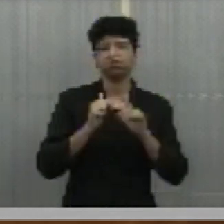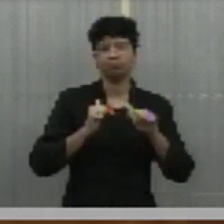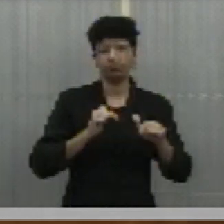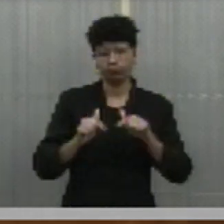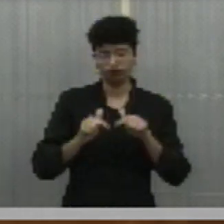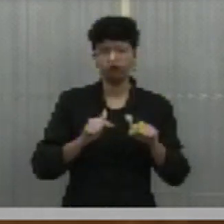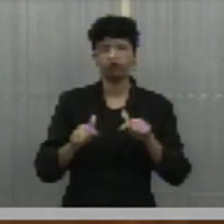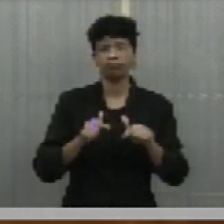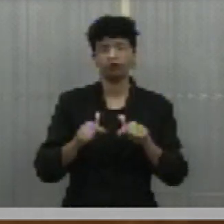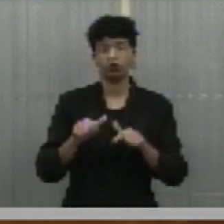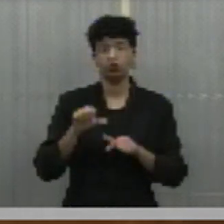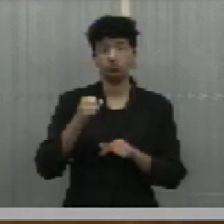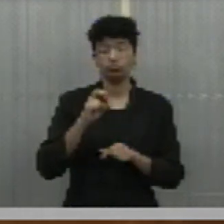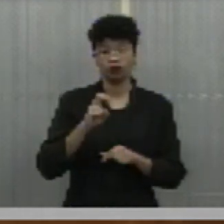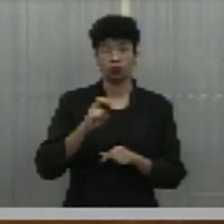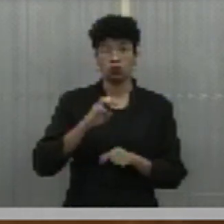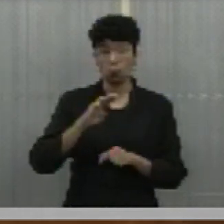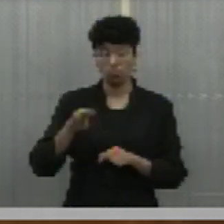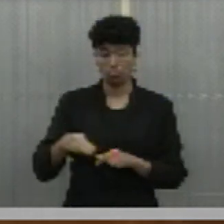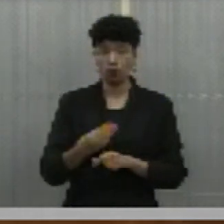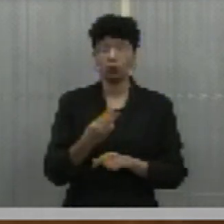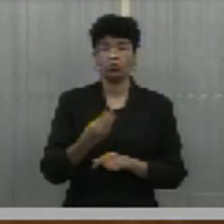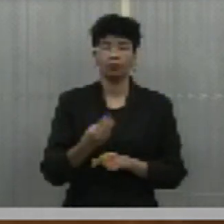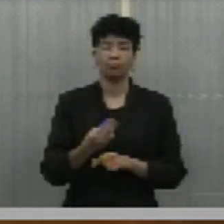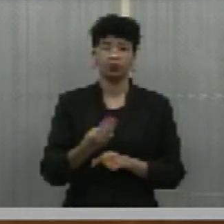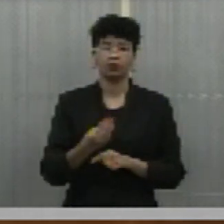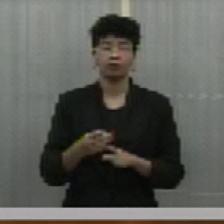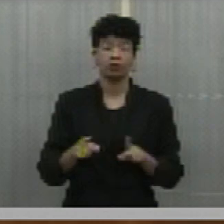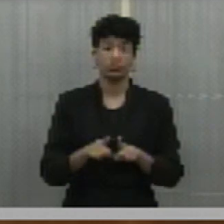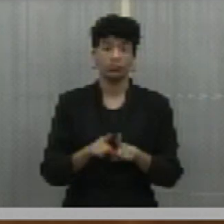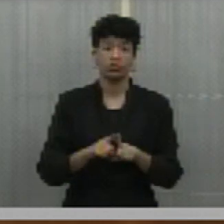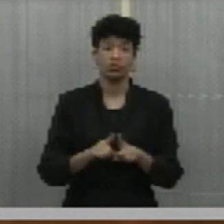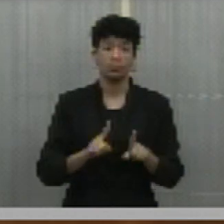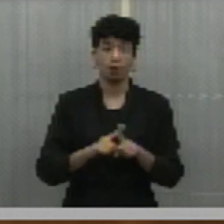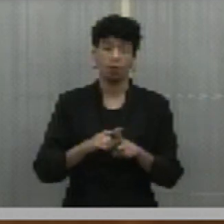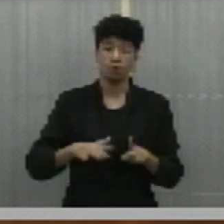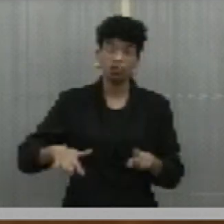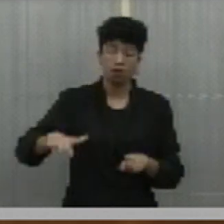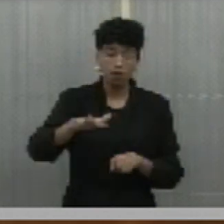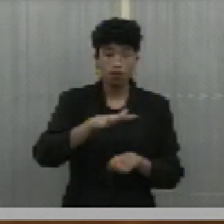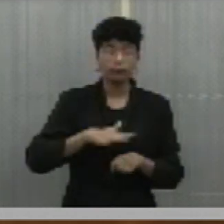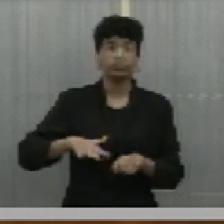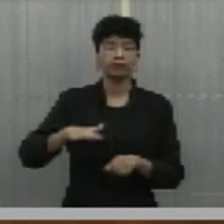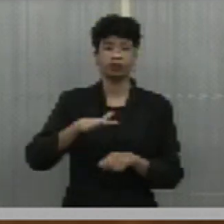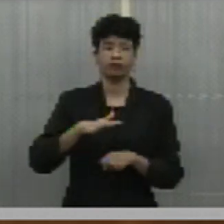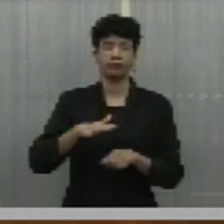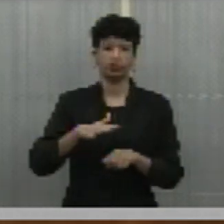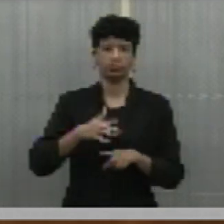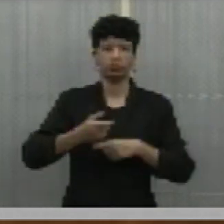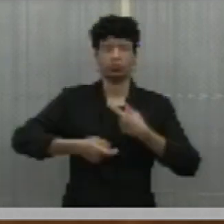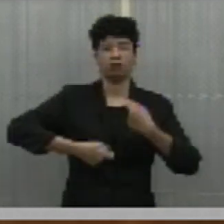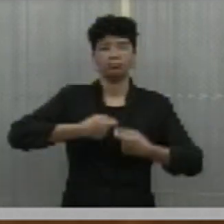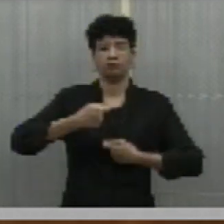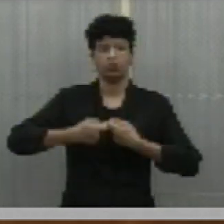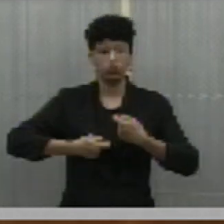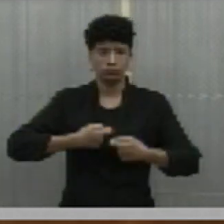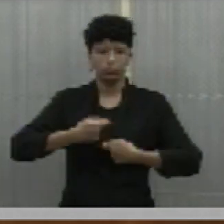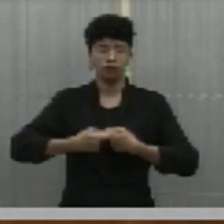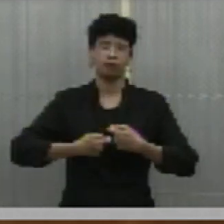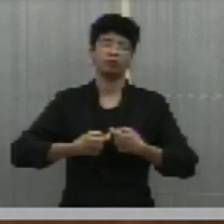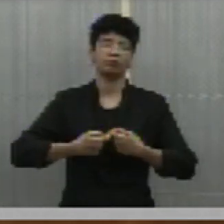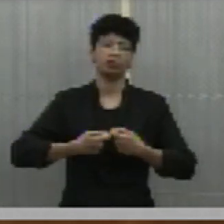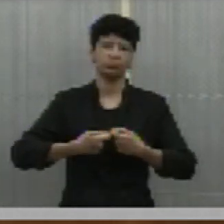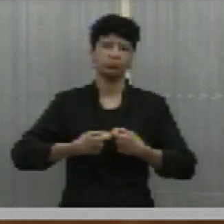supressão de 85 milhões de impostos de trabalho, especialmente naqueles setores administrativos, burocráticos,